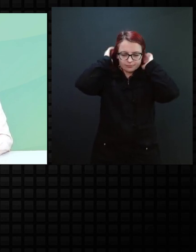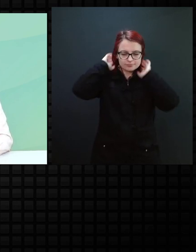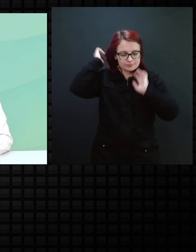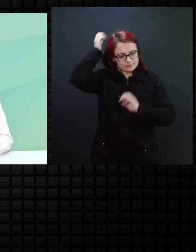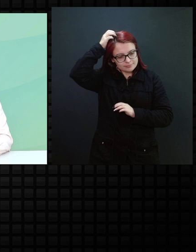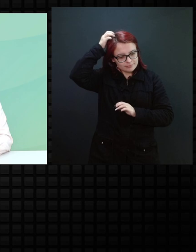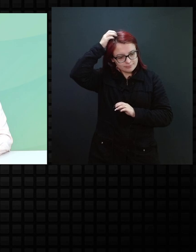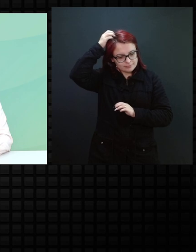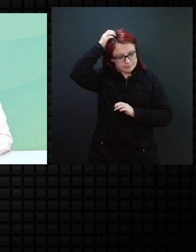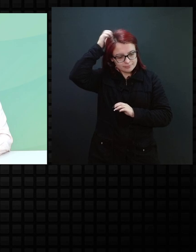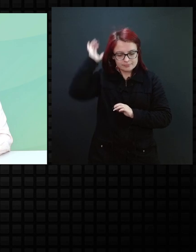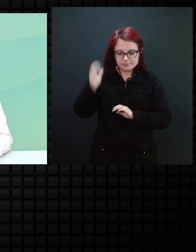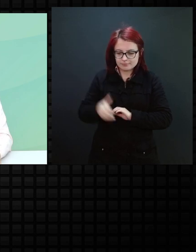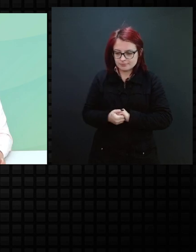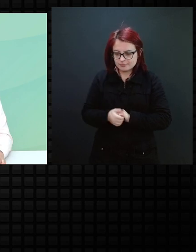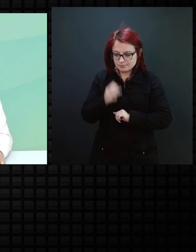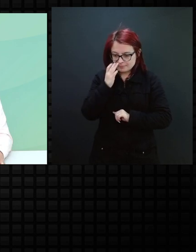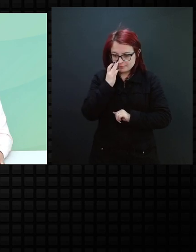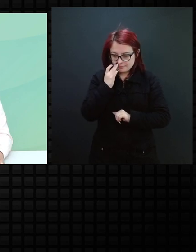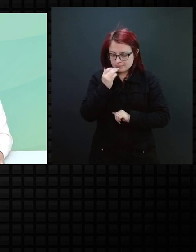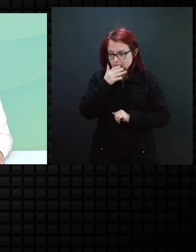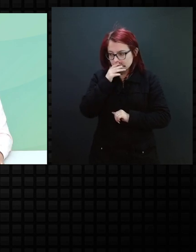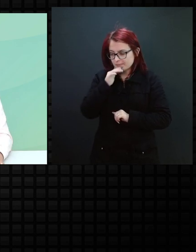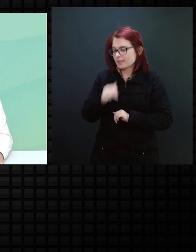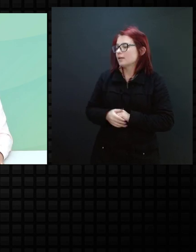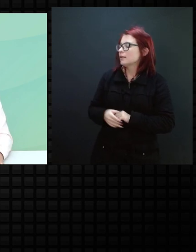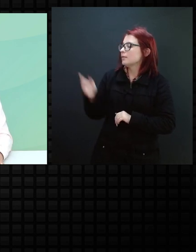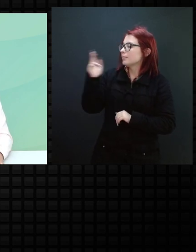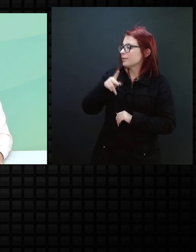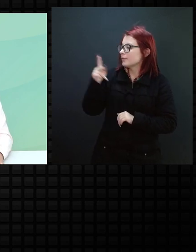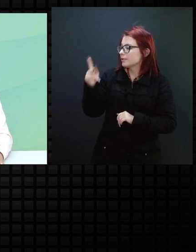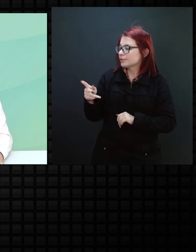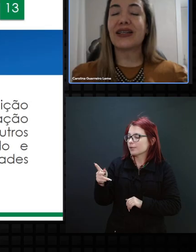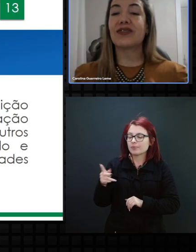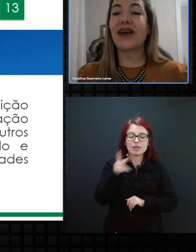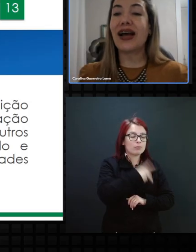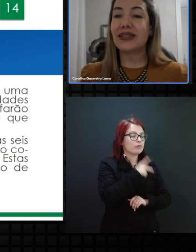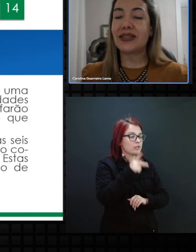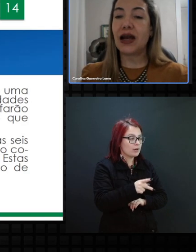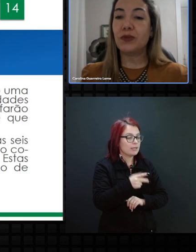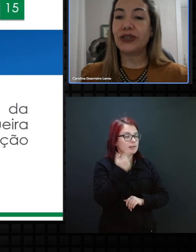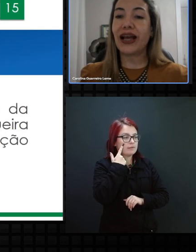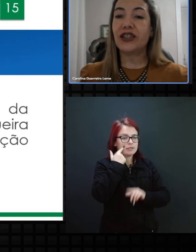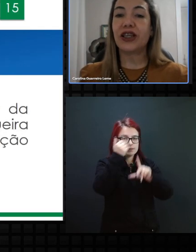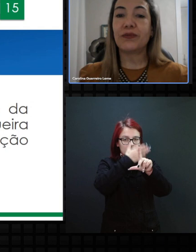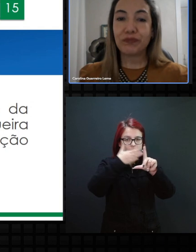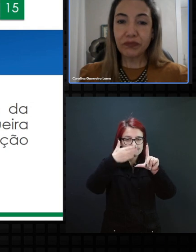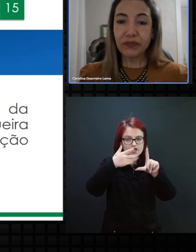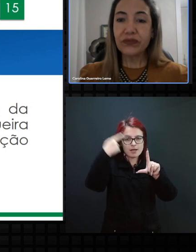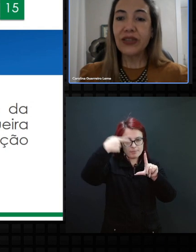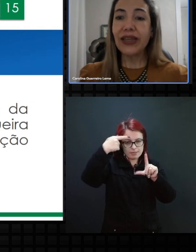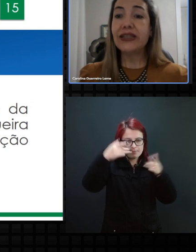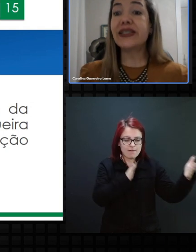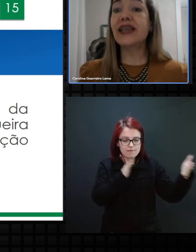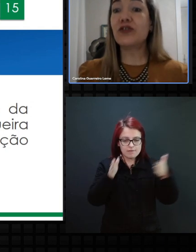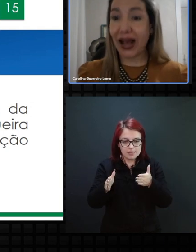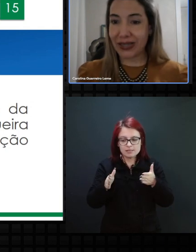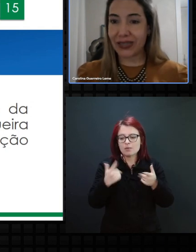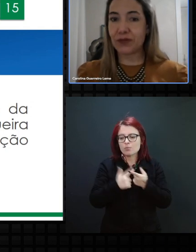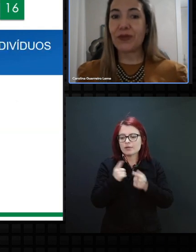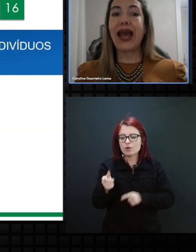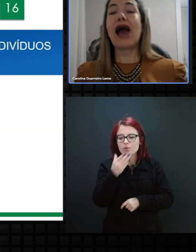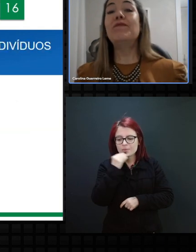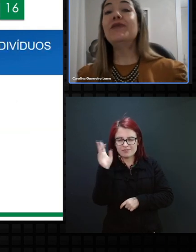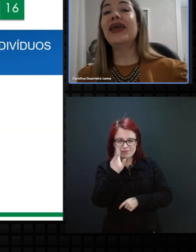Professor, a primeira fase, o Van Dijk dividiu, né, as fases da abordagem em seis